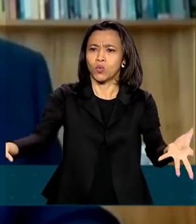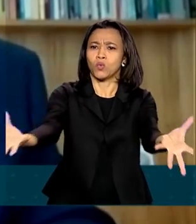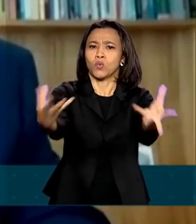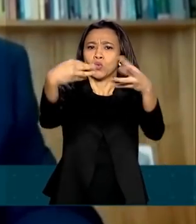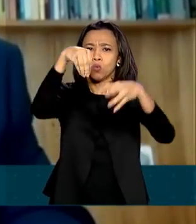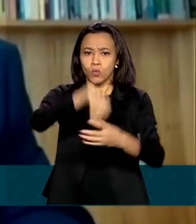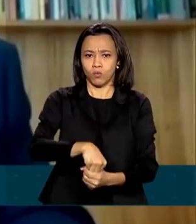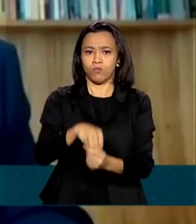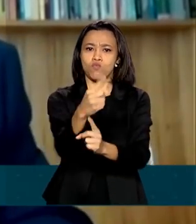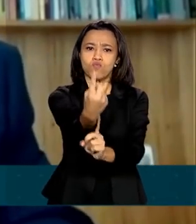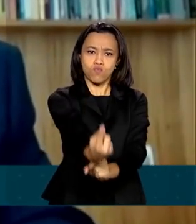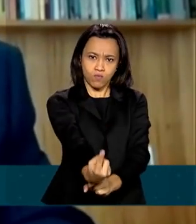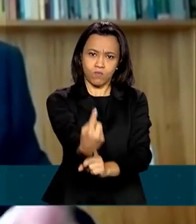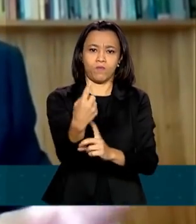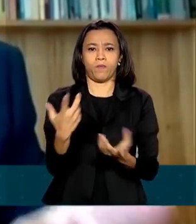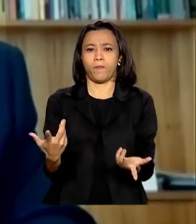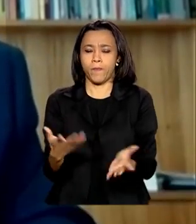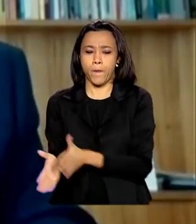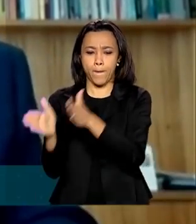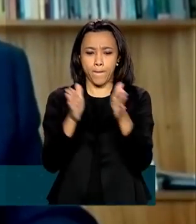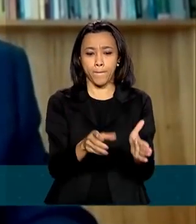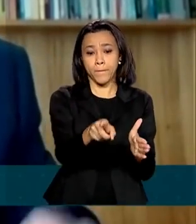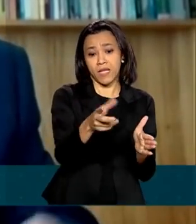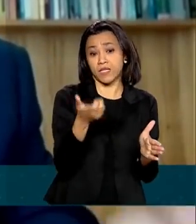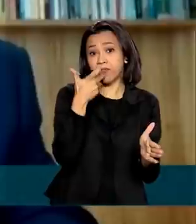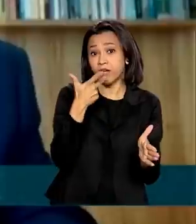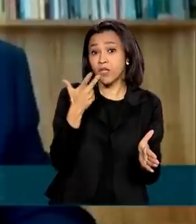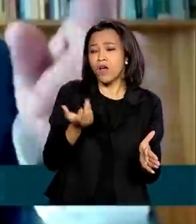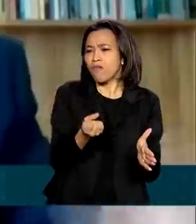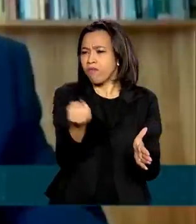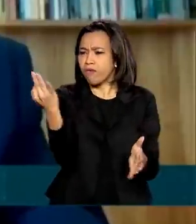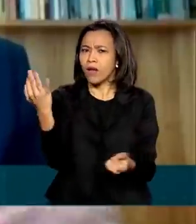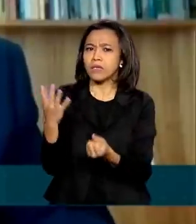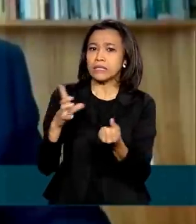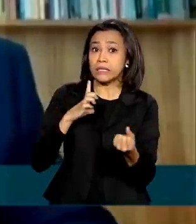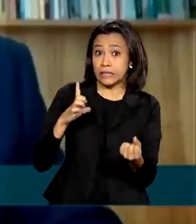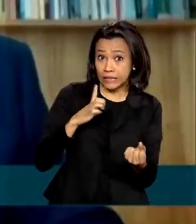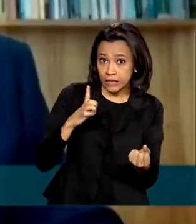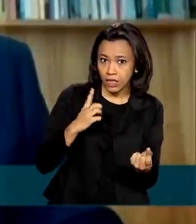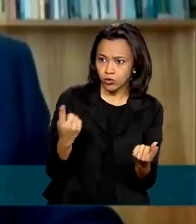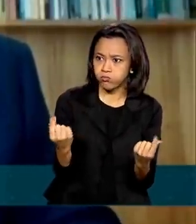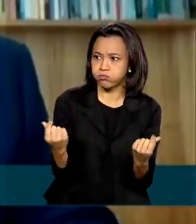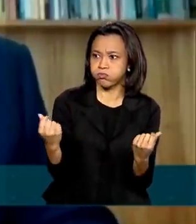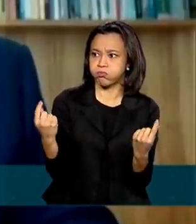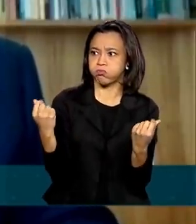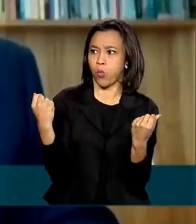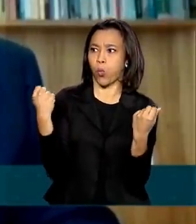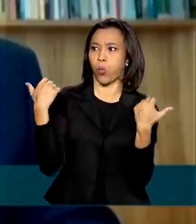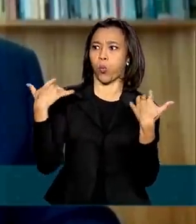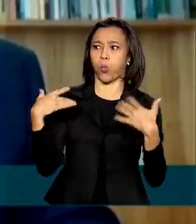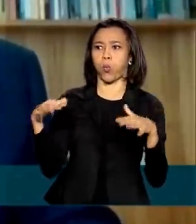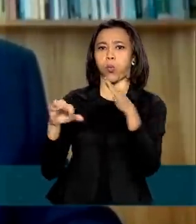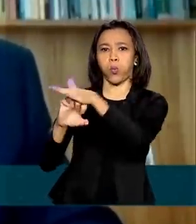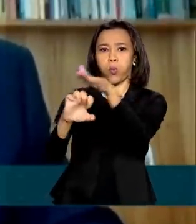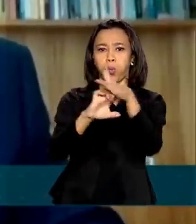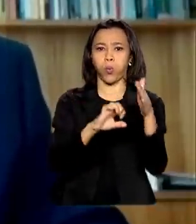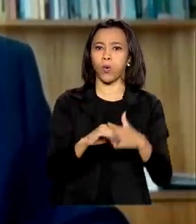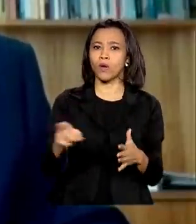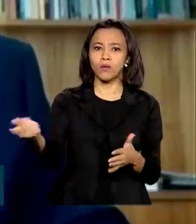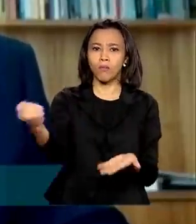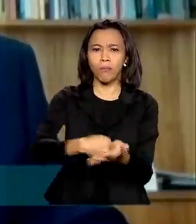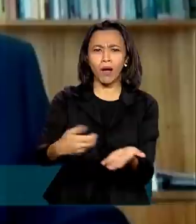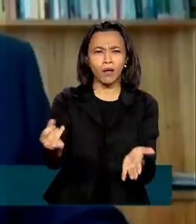Segundo o ministro, muitos que têm poder econômico não pagam os impostos e pediu o apoio do